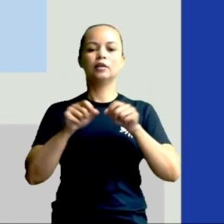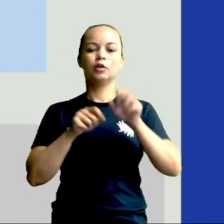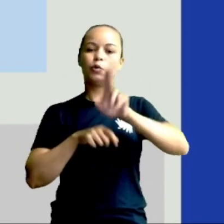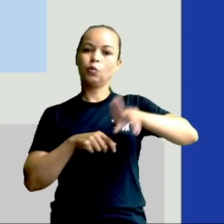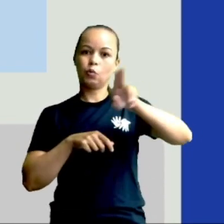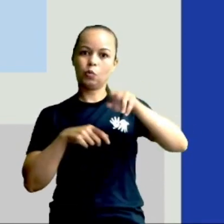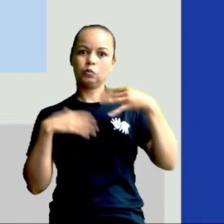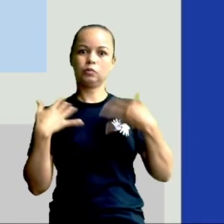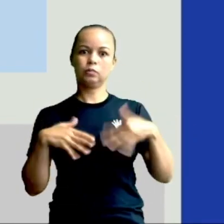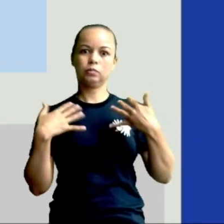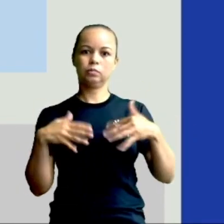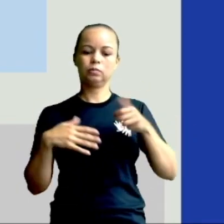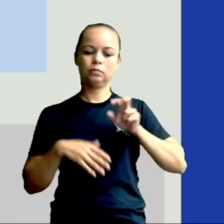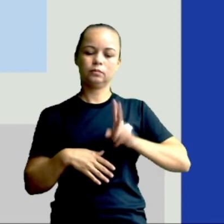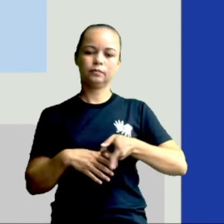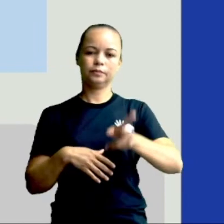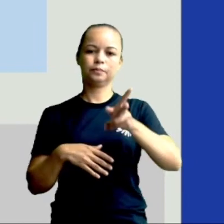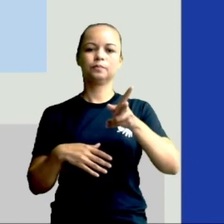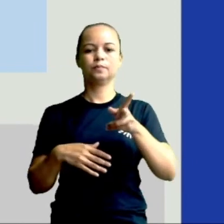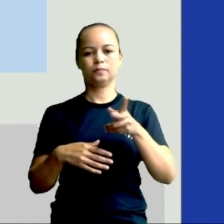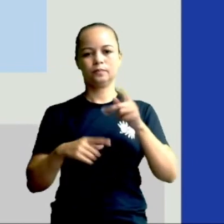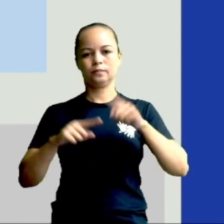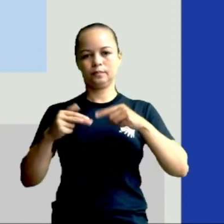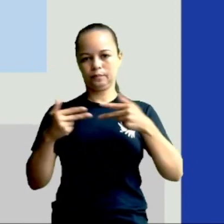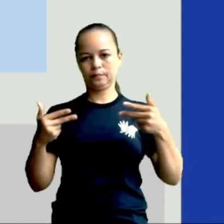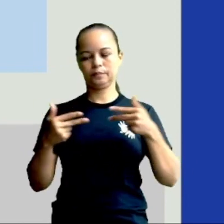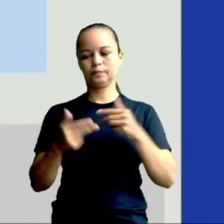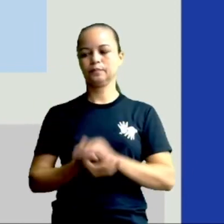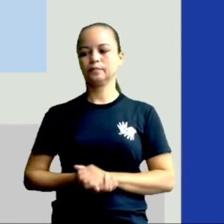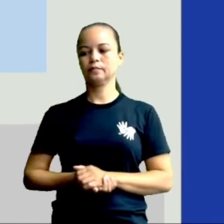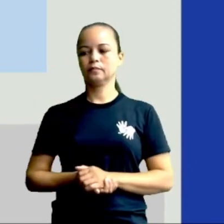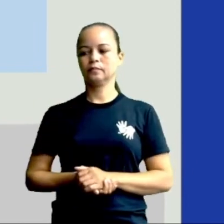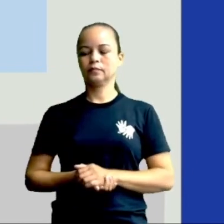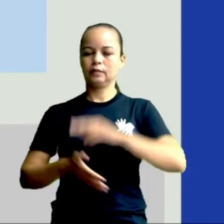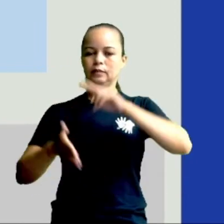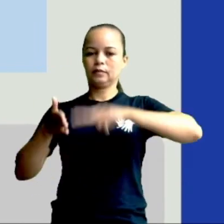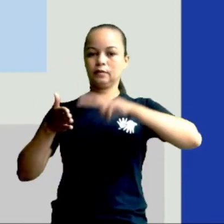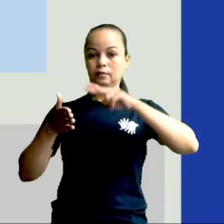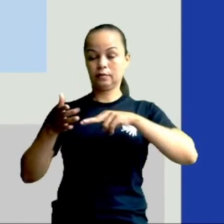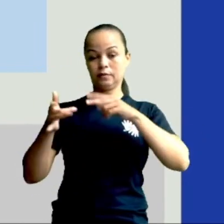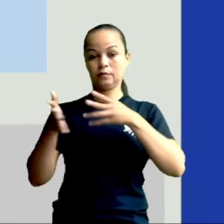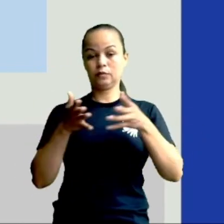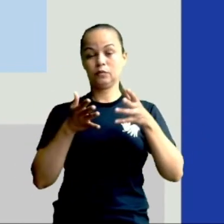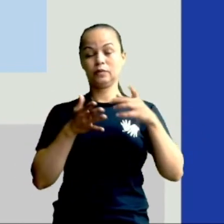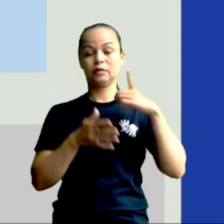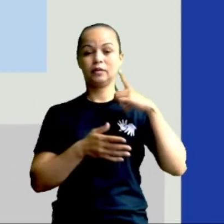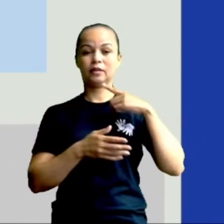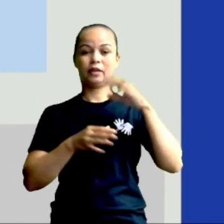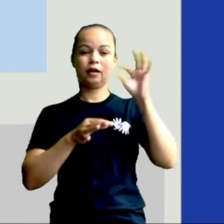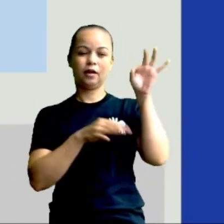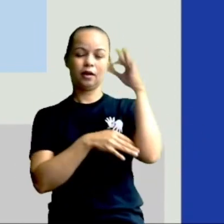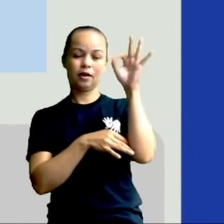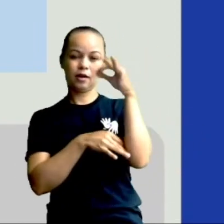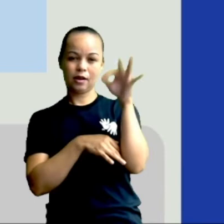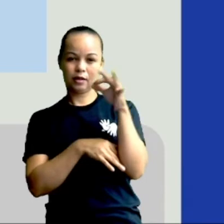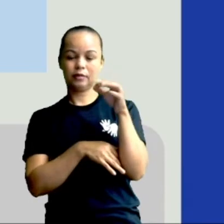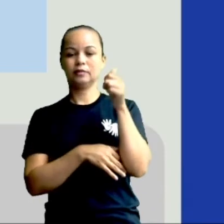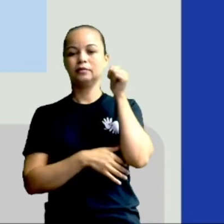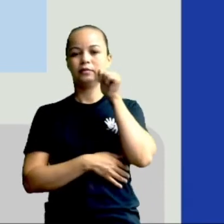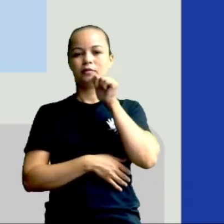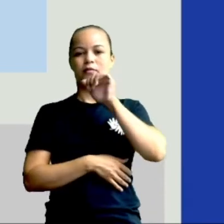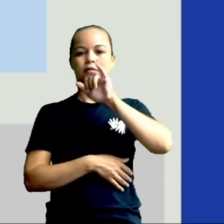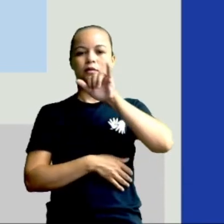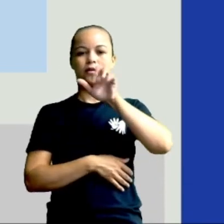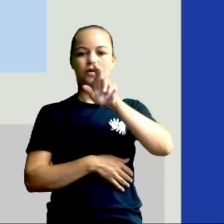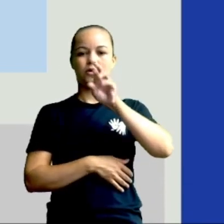aparelhos. Na leitura de Leite, nós tivemos o poema Beija-Flor, de Roseana Murray,